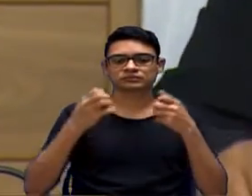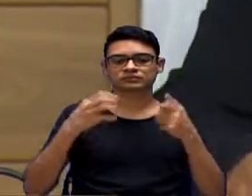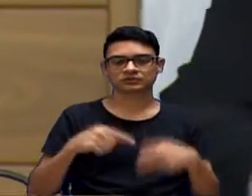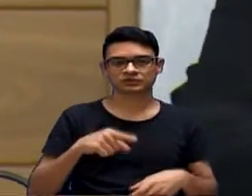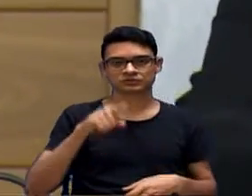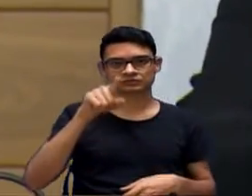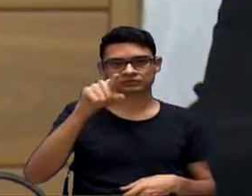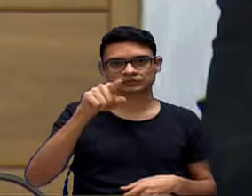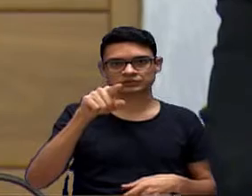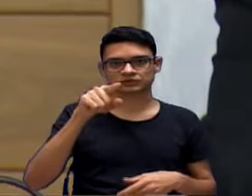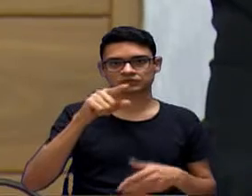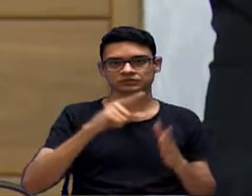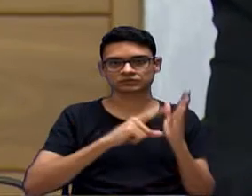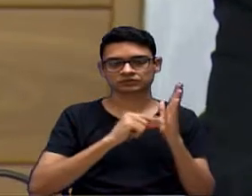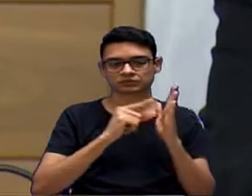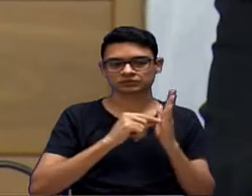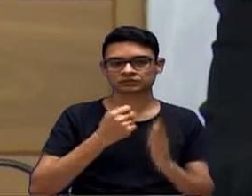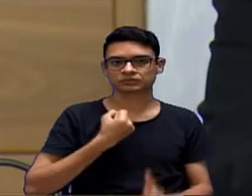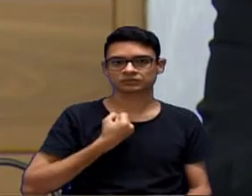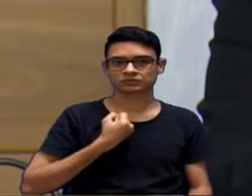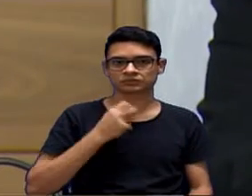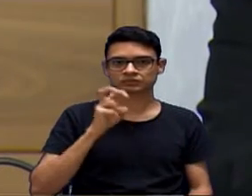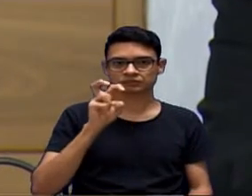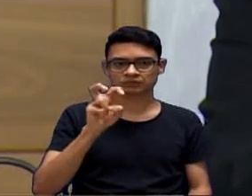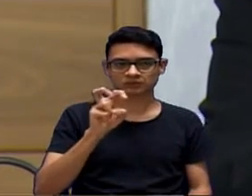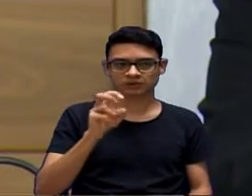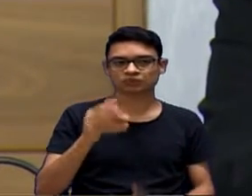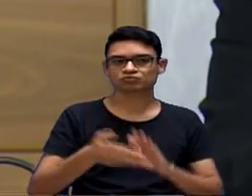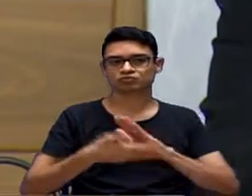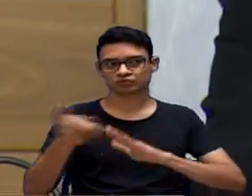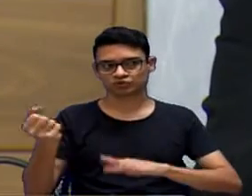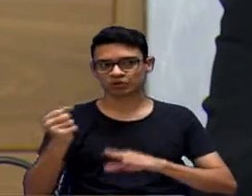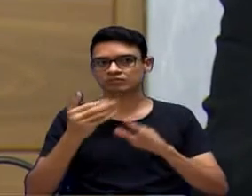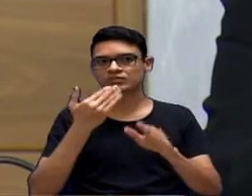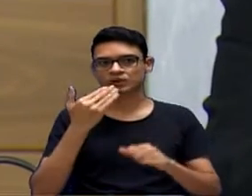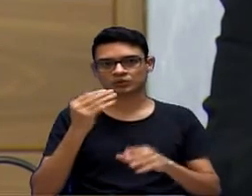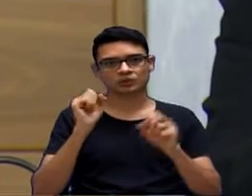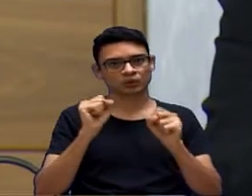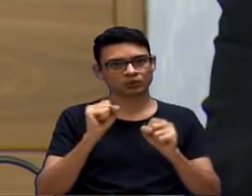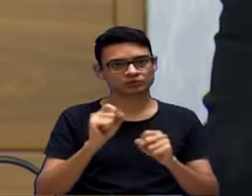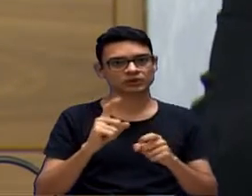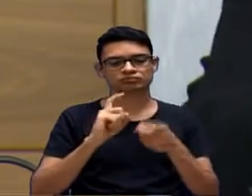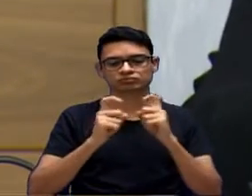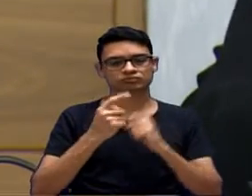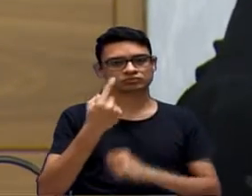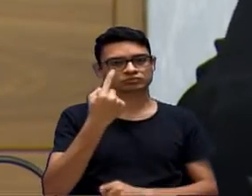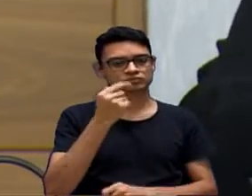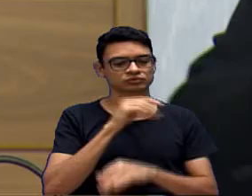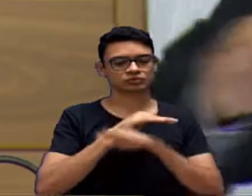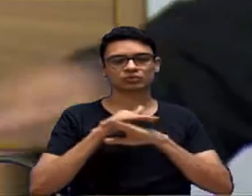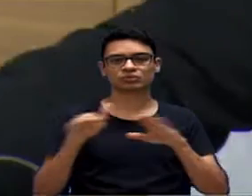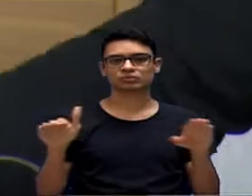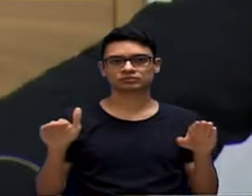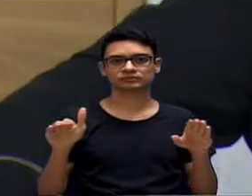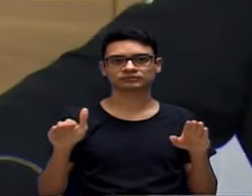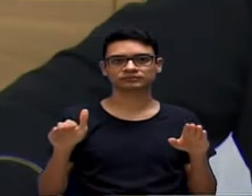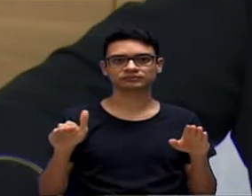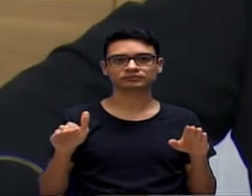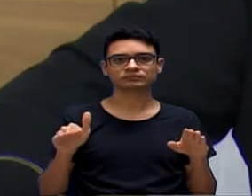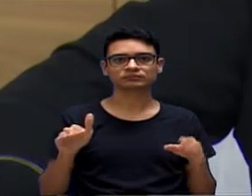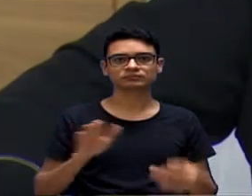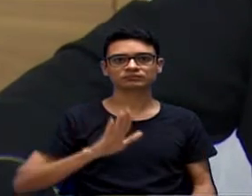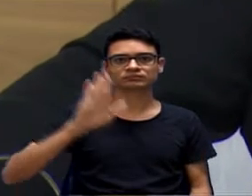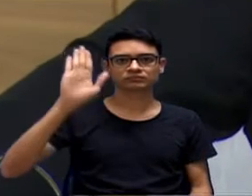artigo 85, V. Exª pode pedir a retirada, mas é só por uma sessão só. Está bom? Questão de ordem, vereador